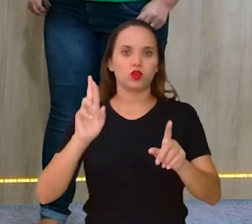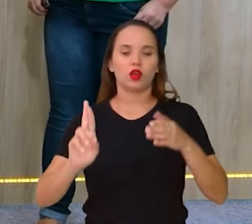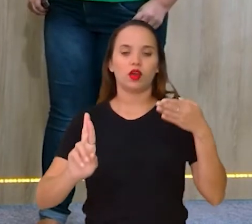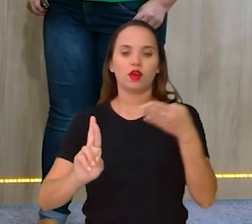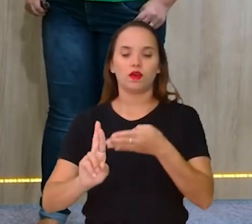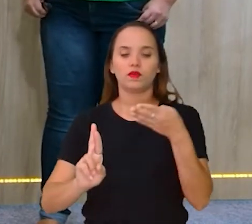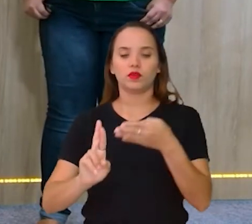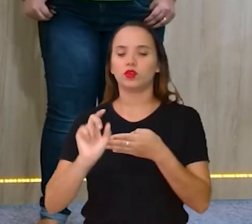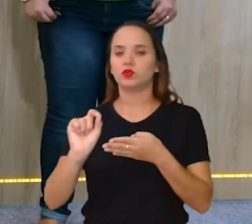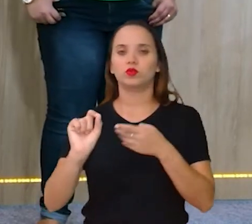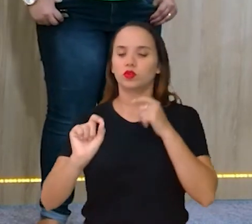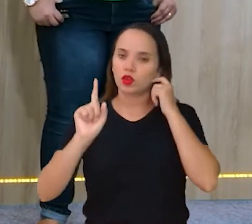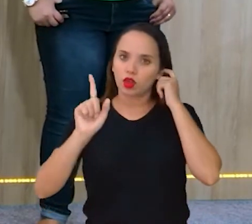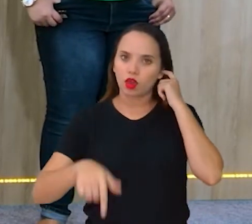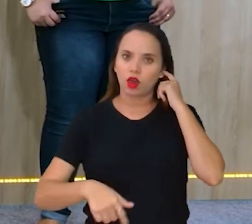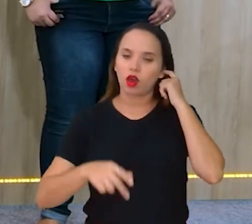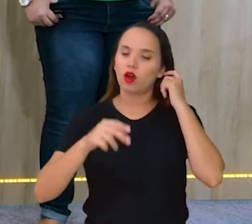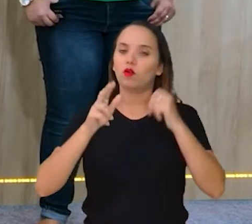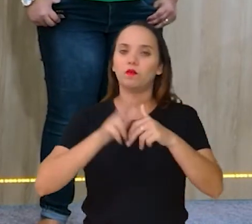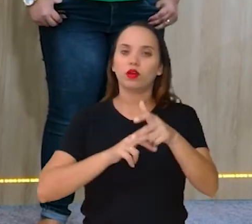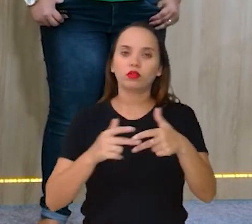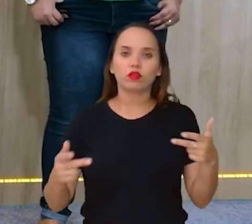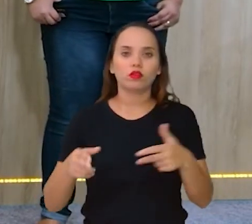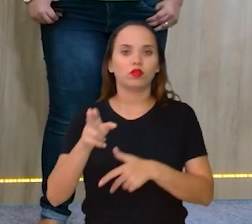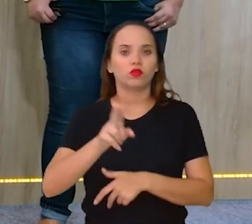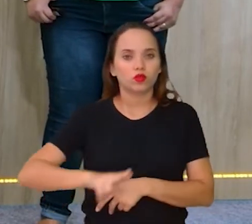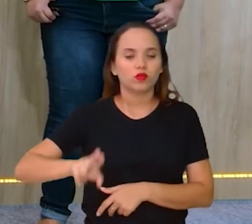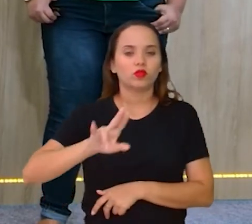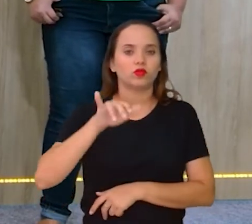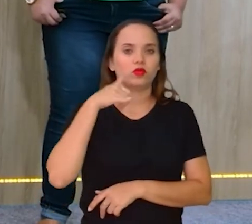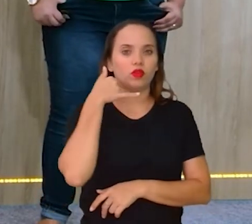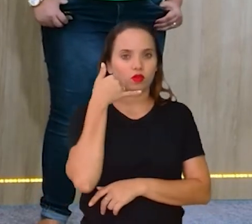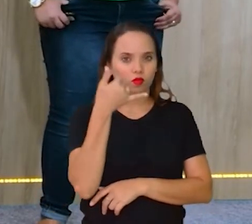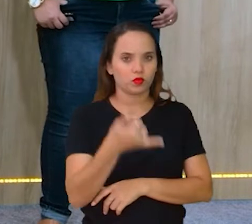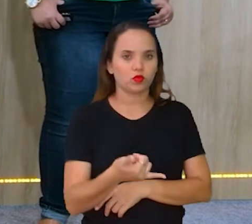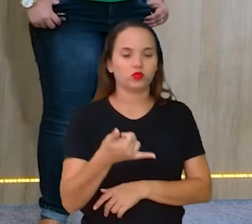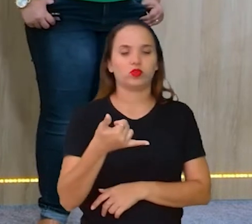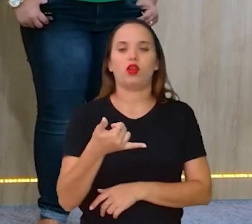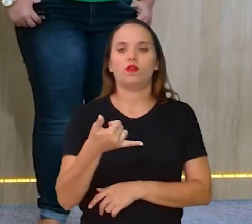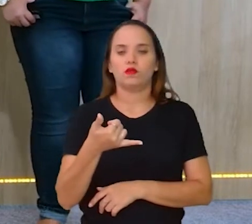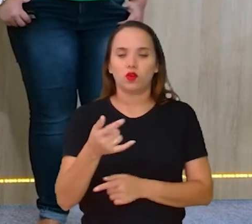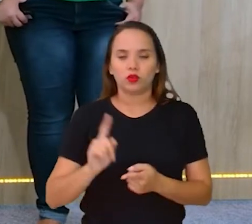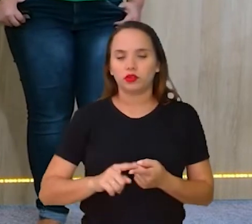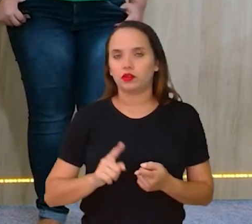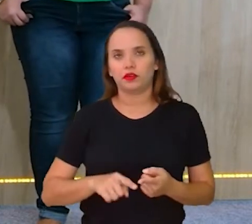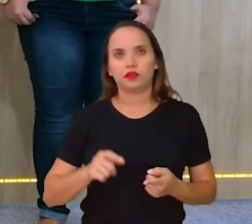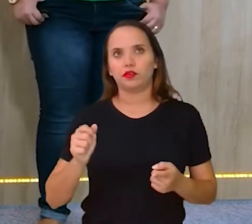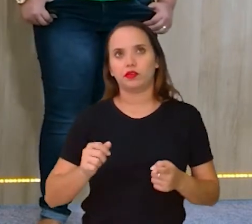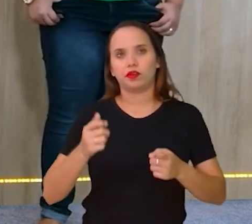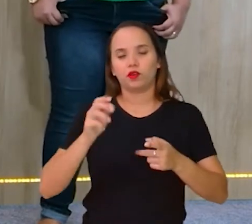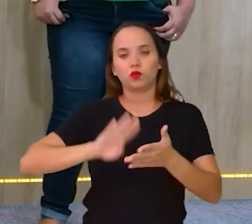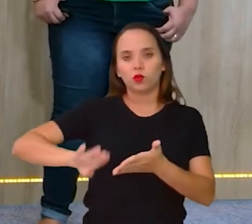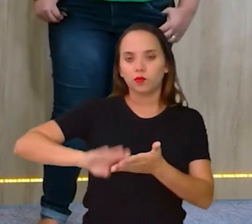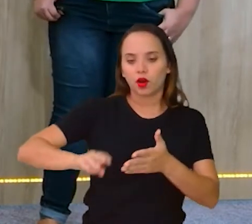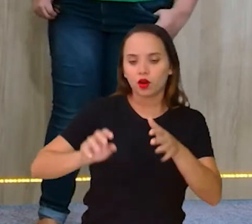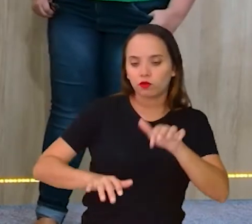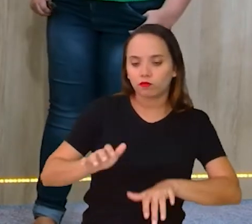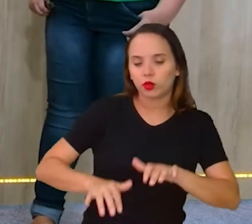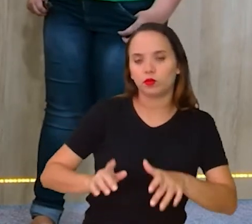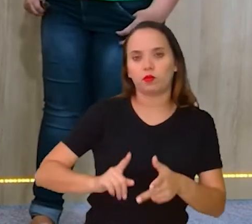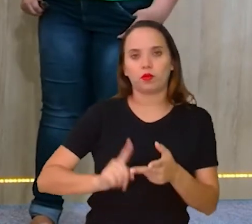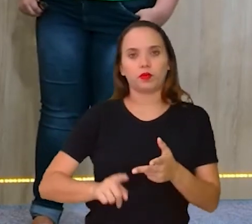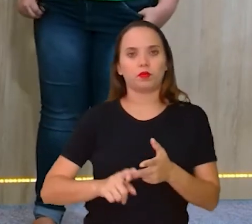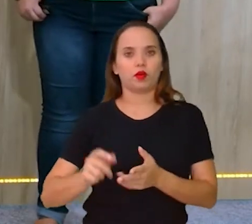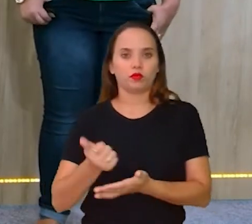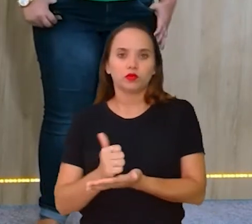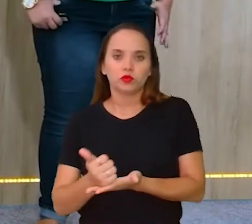equipamentos, né? Que a gente utiliza, como o smartphone, como o caixa eletrônico, como aí o console de